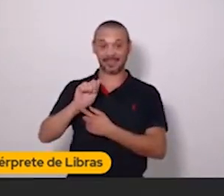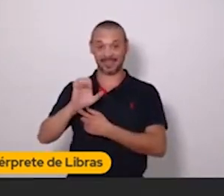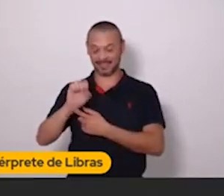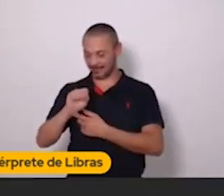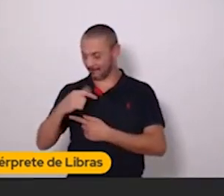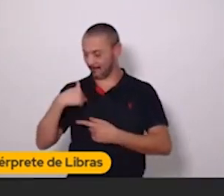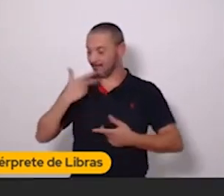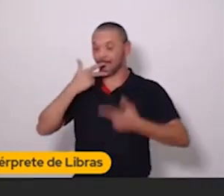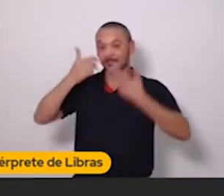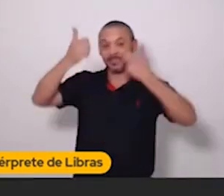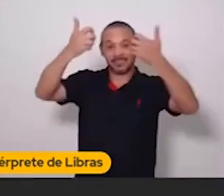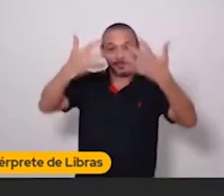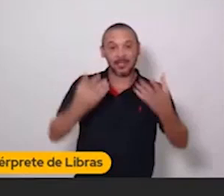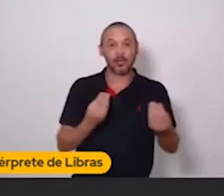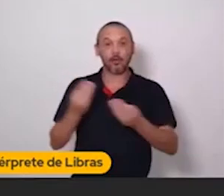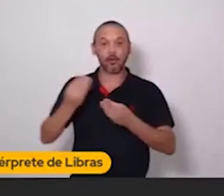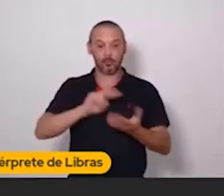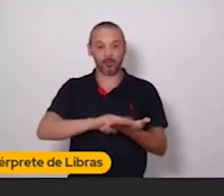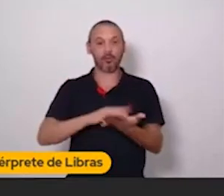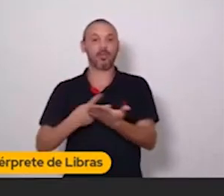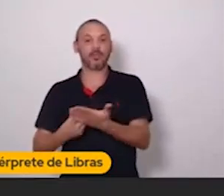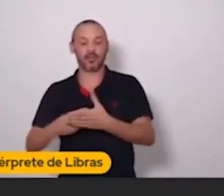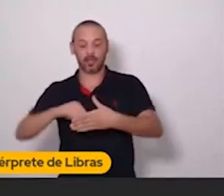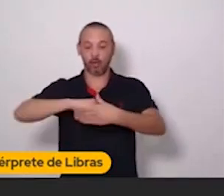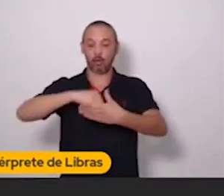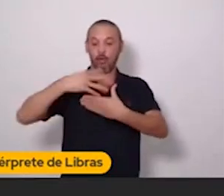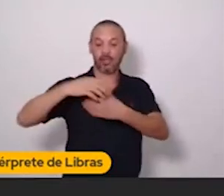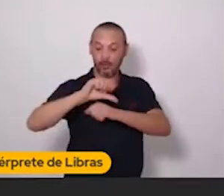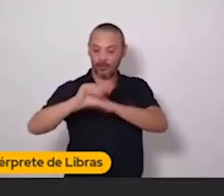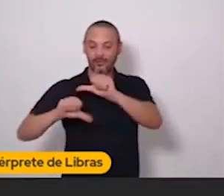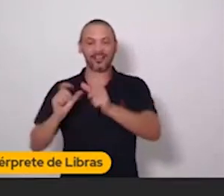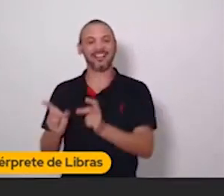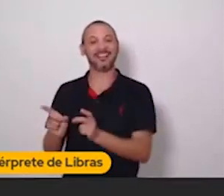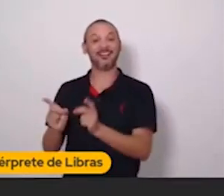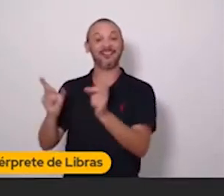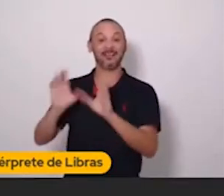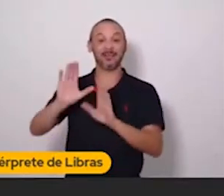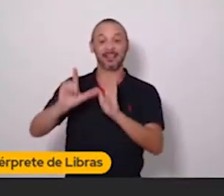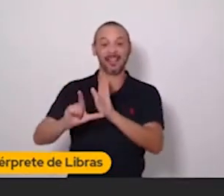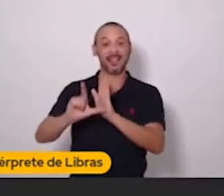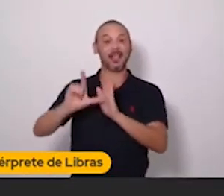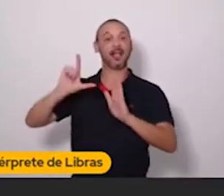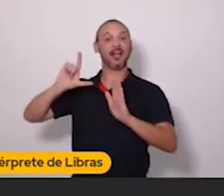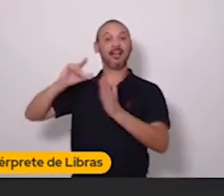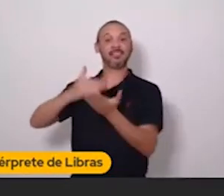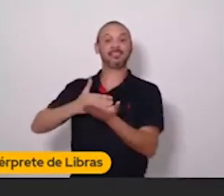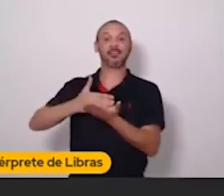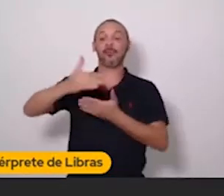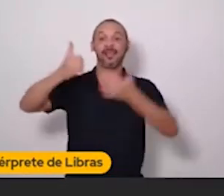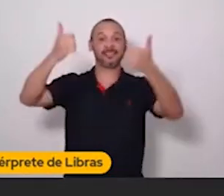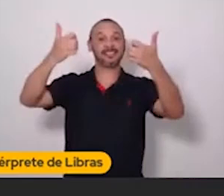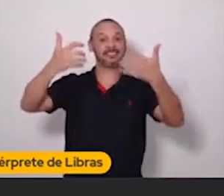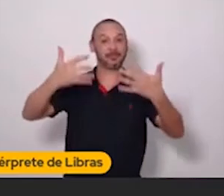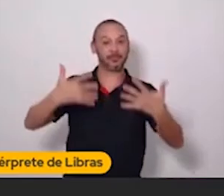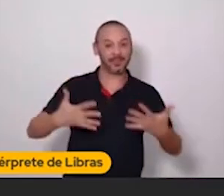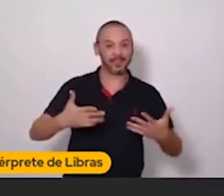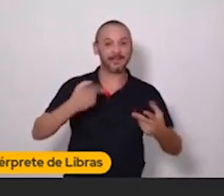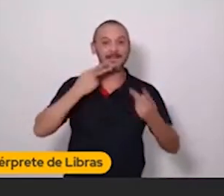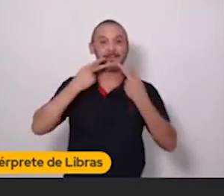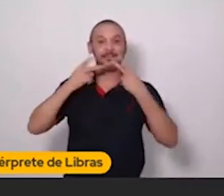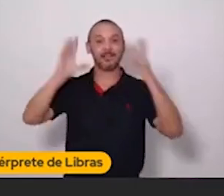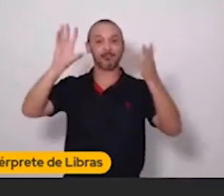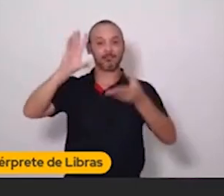falar sobre como converter conteúdo em venda. Mas antes de a gente começar a falar sobre isso, eu quero falar